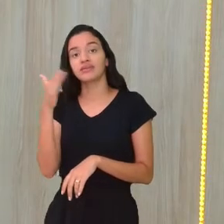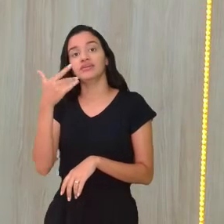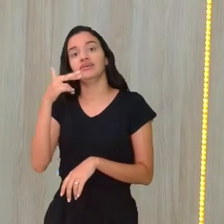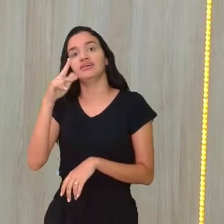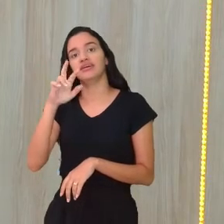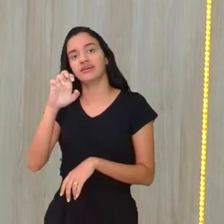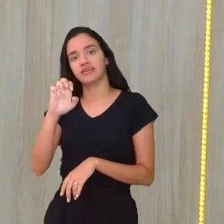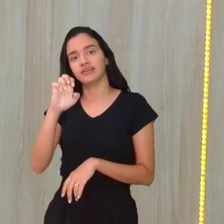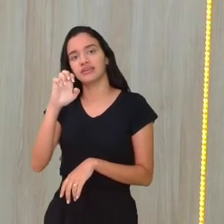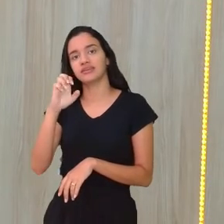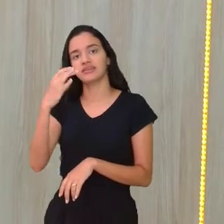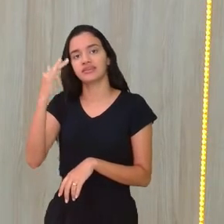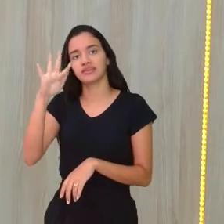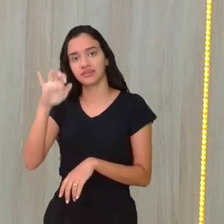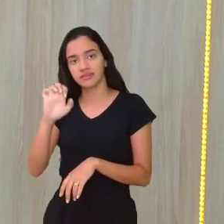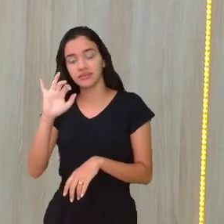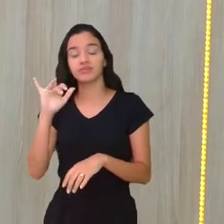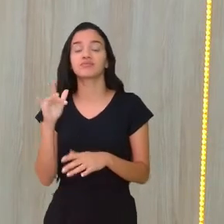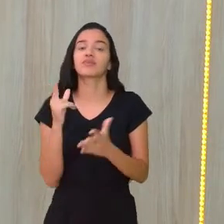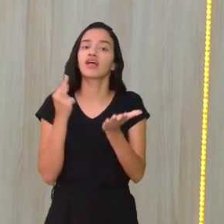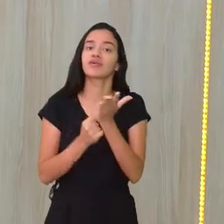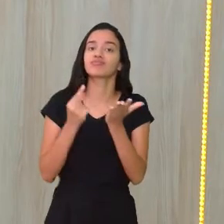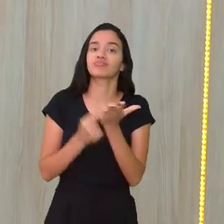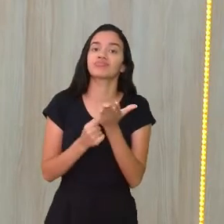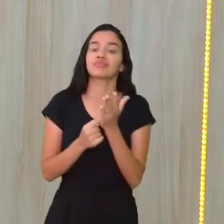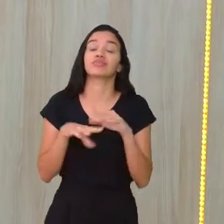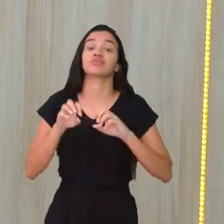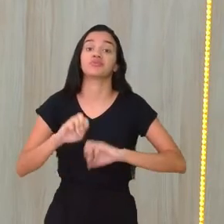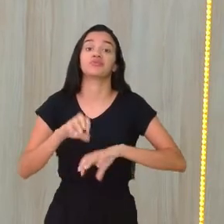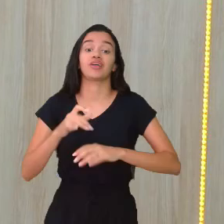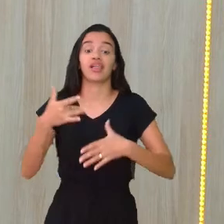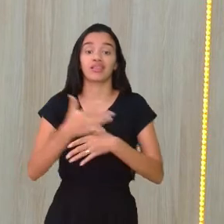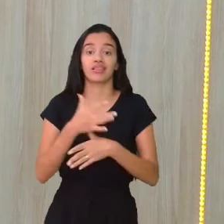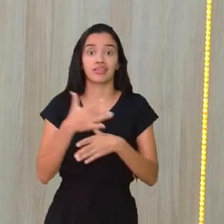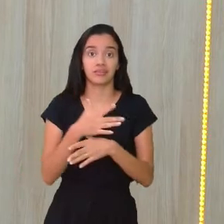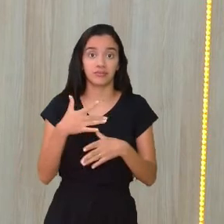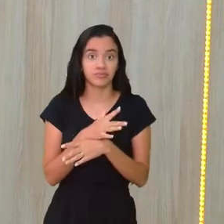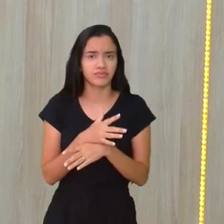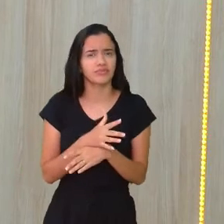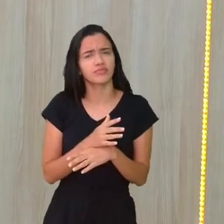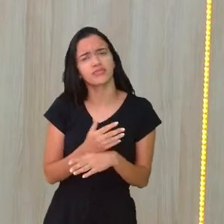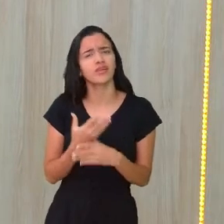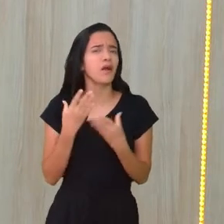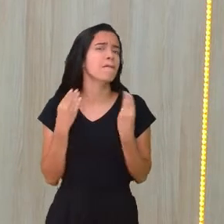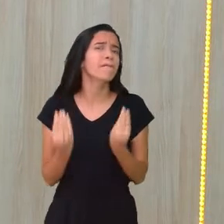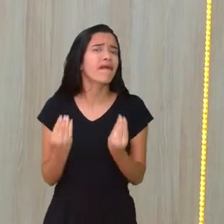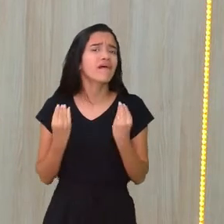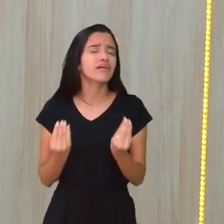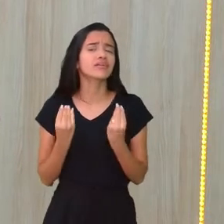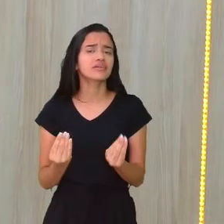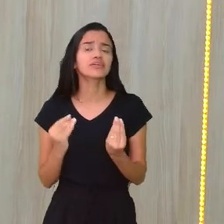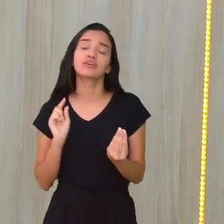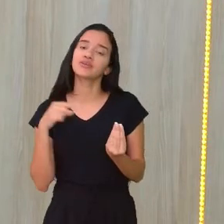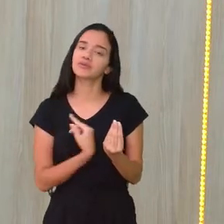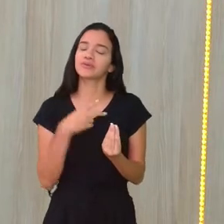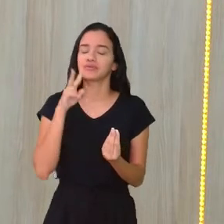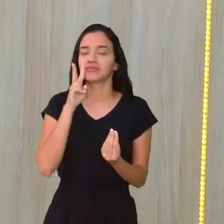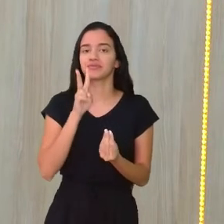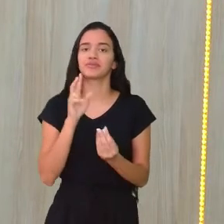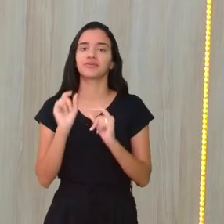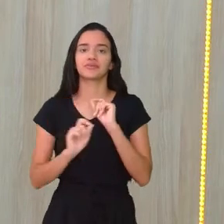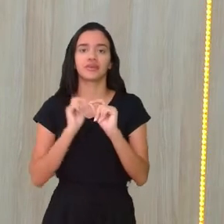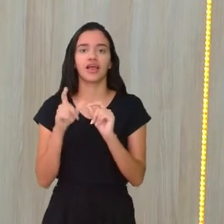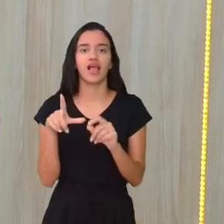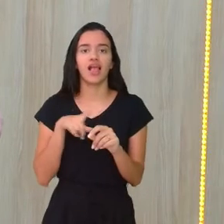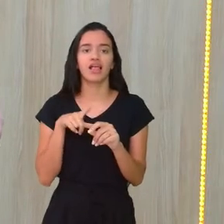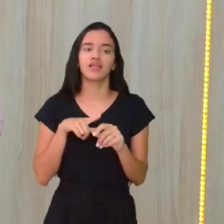aplicativo da rede municipal de educação da cidade do Recife. Ora, pra quê? A gente já viu que a gente